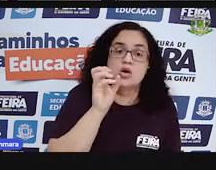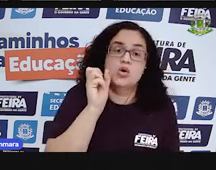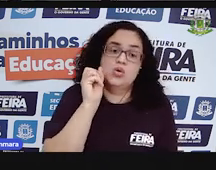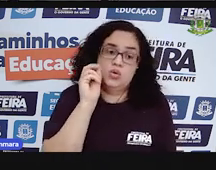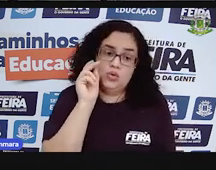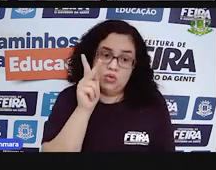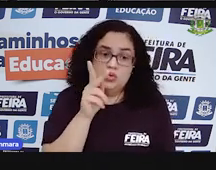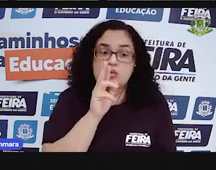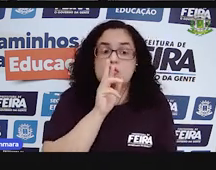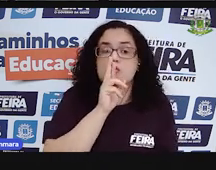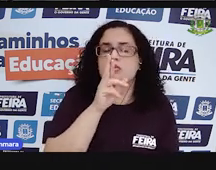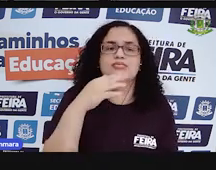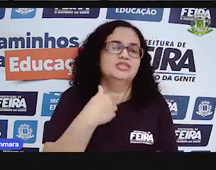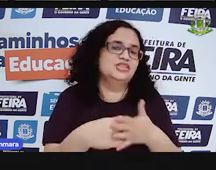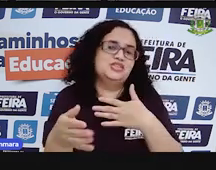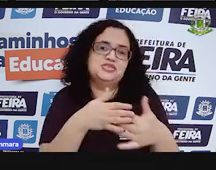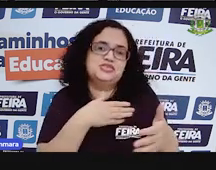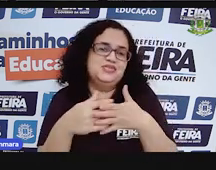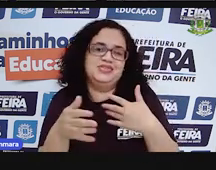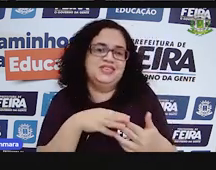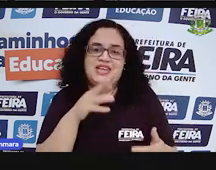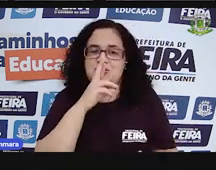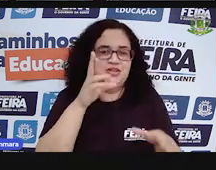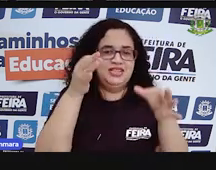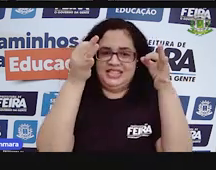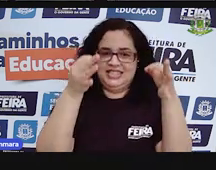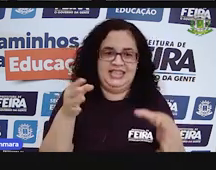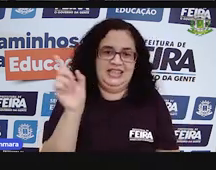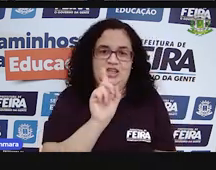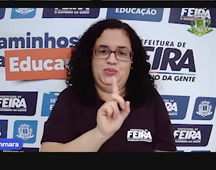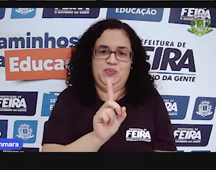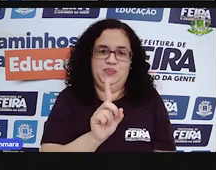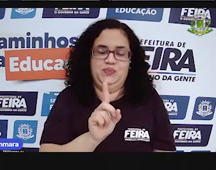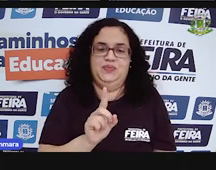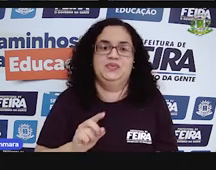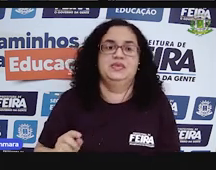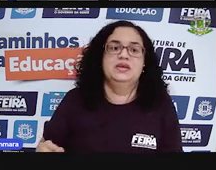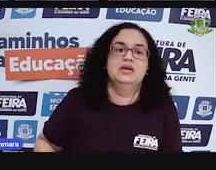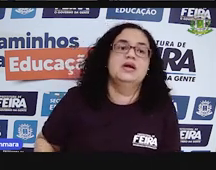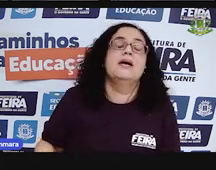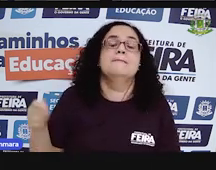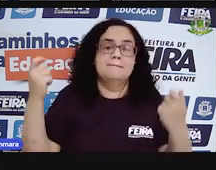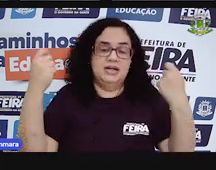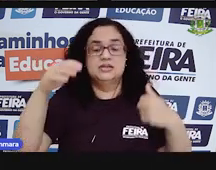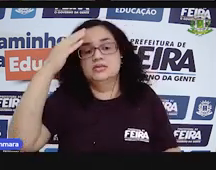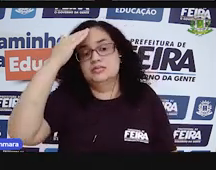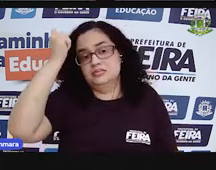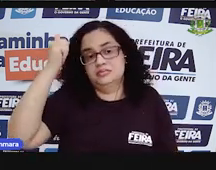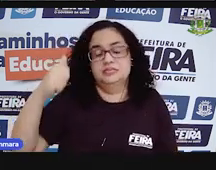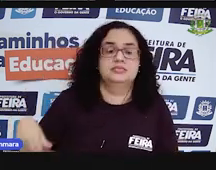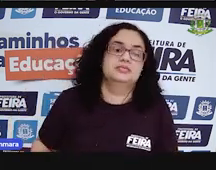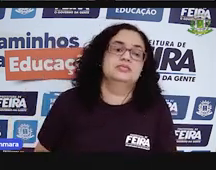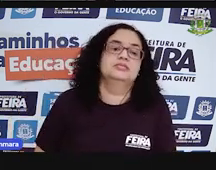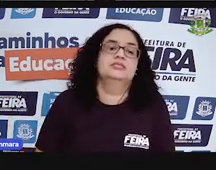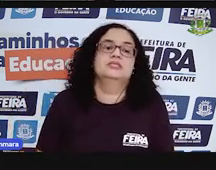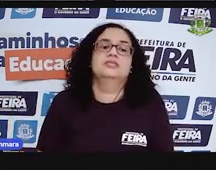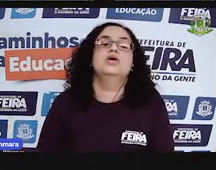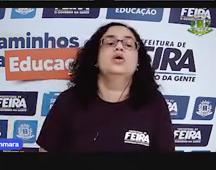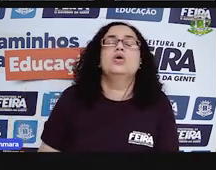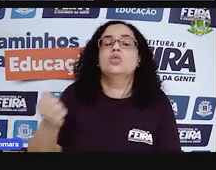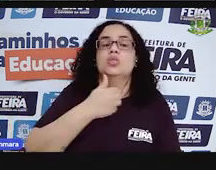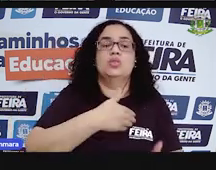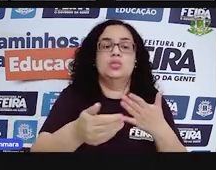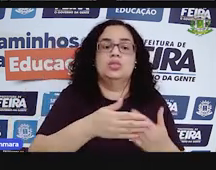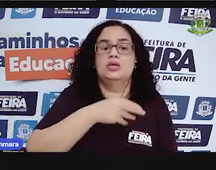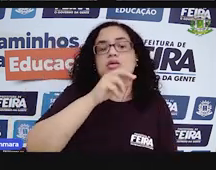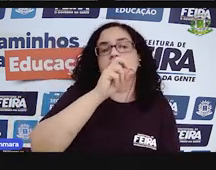vou colocar uma resposta qualquer. Não vou colocar a resposta certa, porque você precisa fazer. Então, eu vou botar aqui um número qualquer,